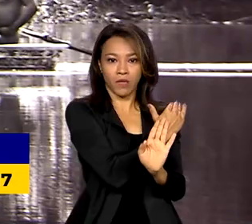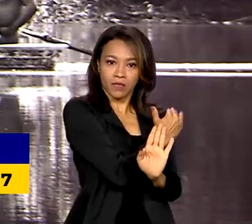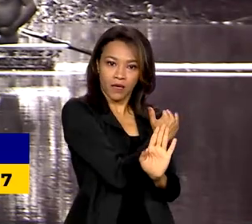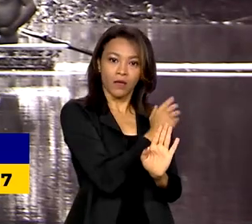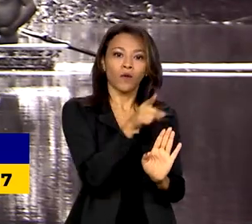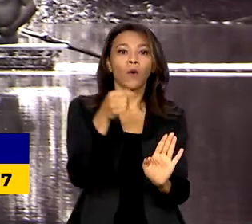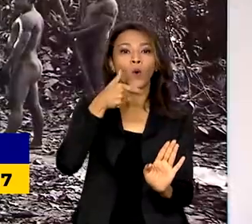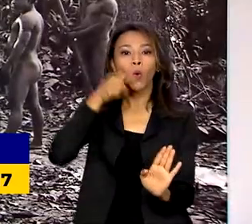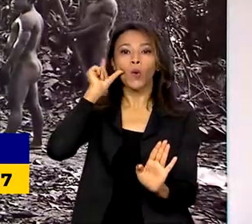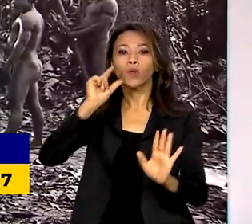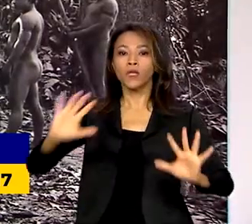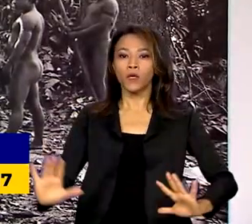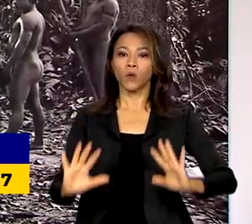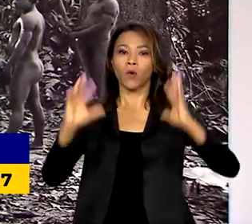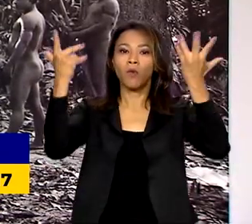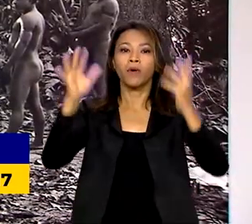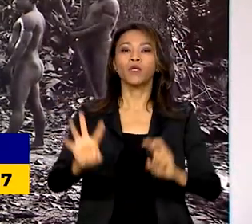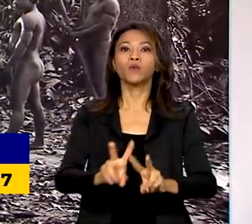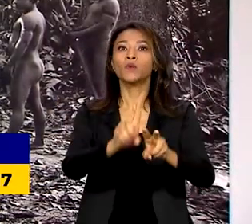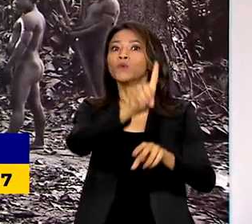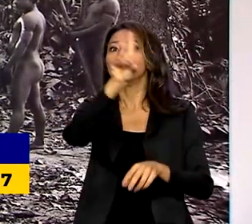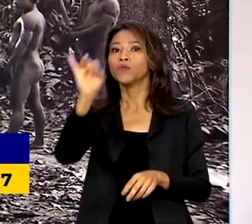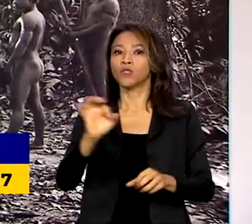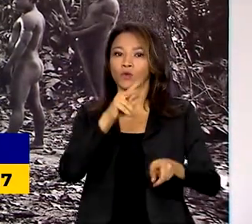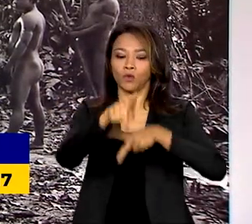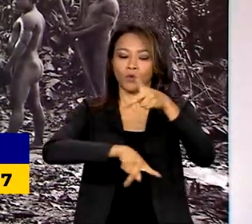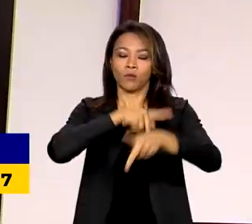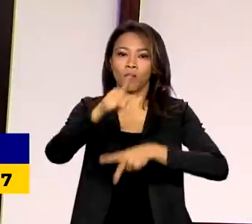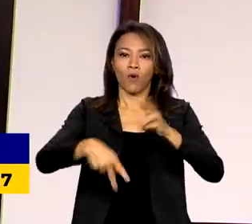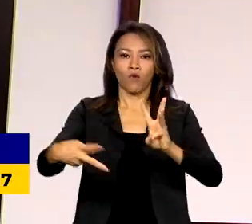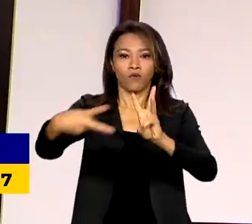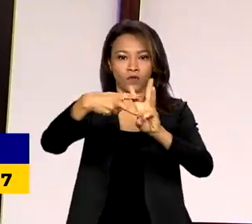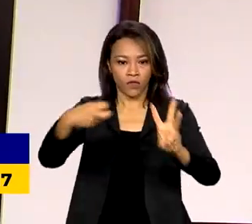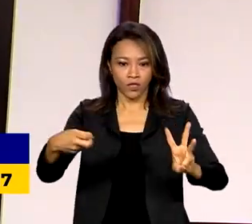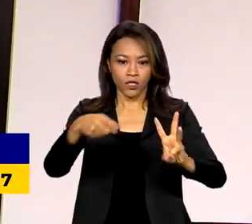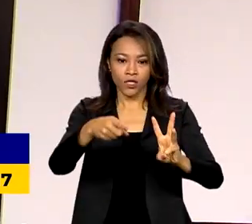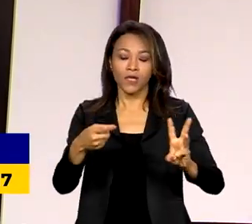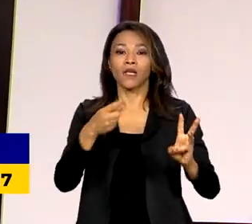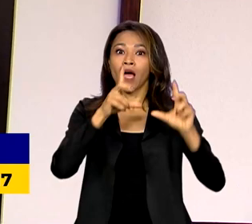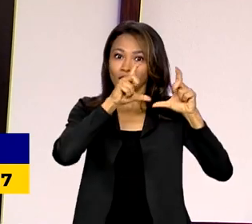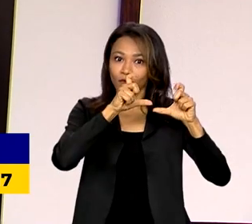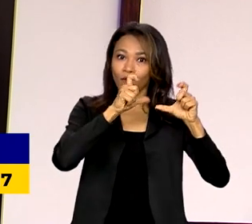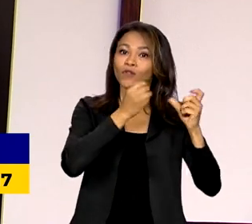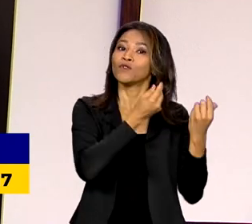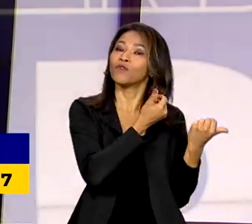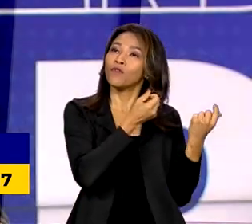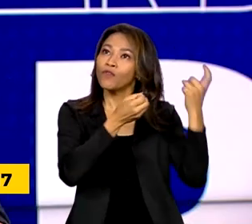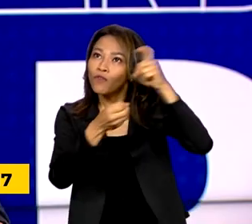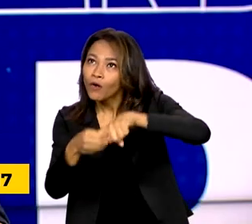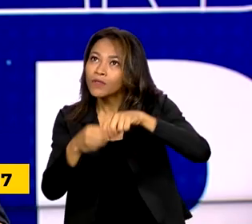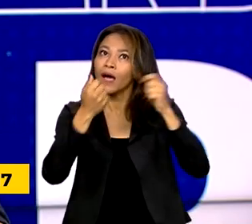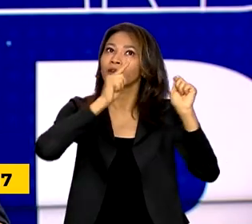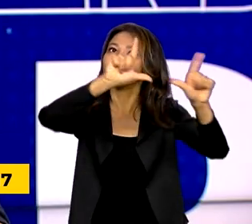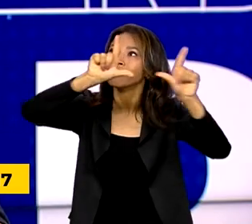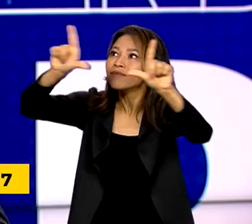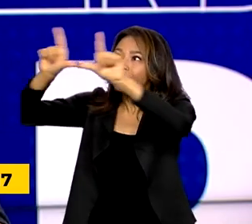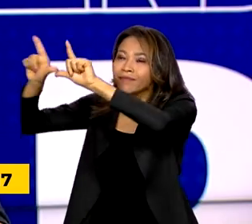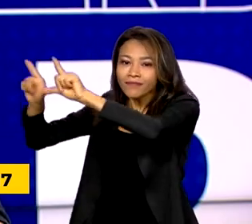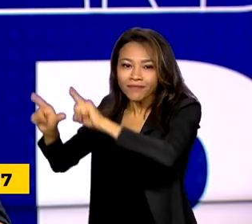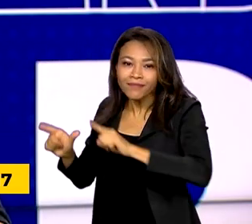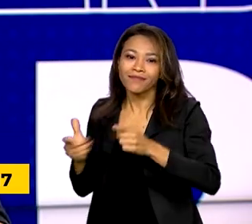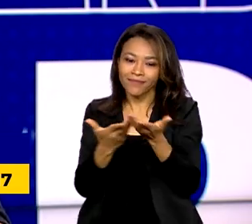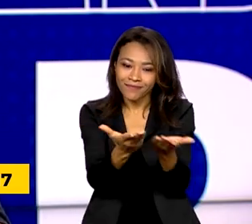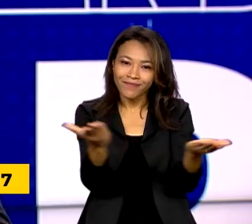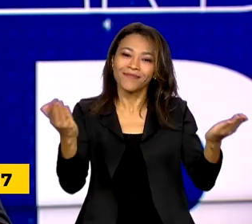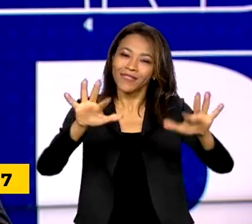parte das comemorações pelo Dia dos Povos Indígenas, as fotografias foram devolvidas à sede da FUNAI, numa cerimônia com a